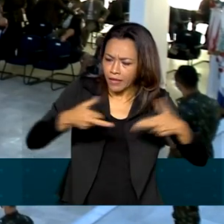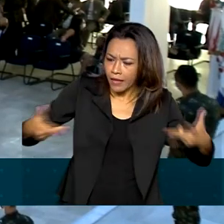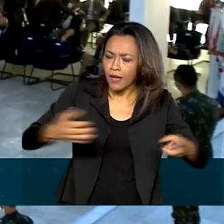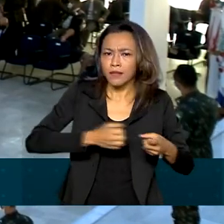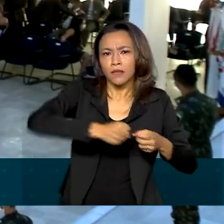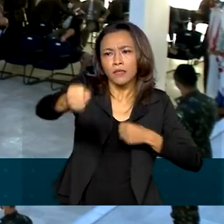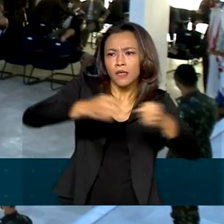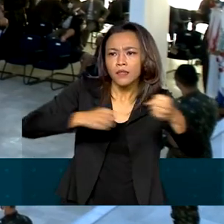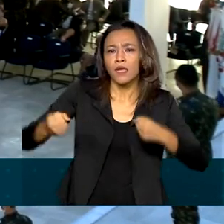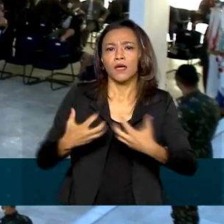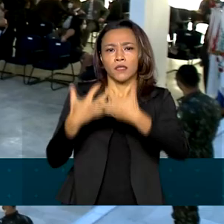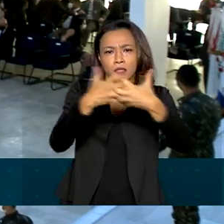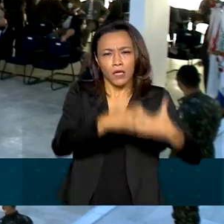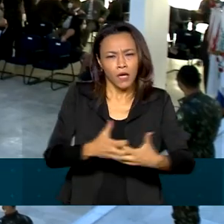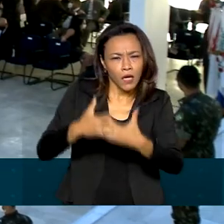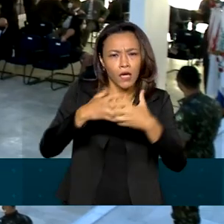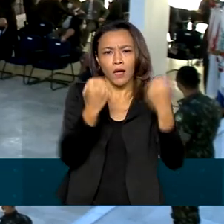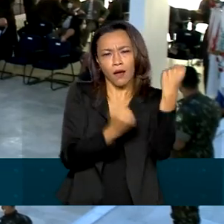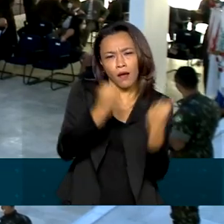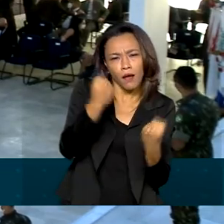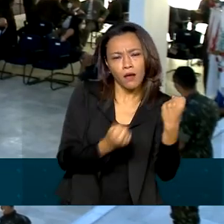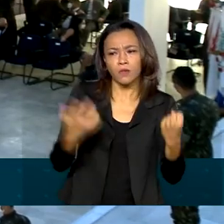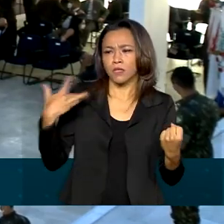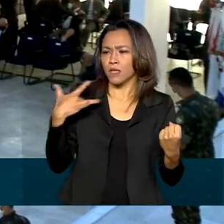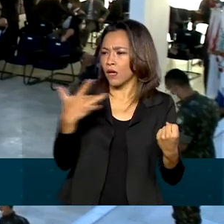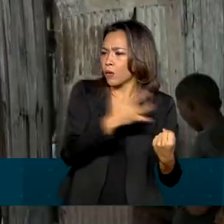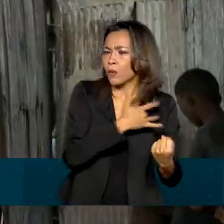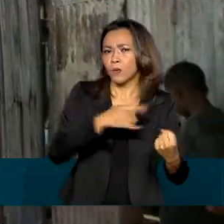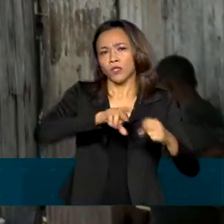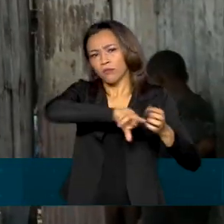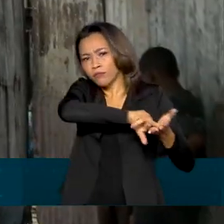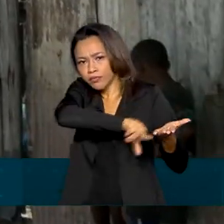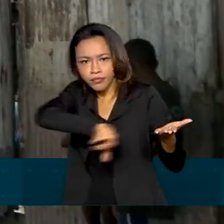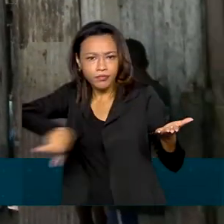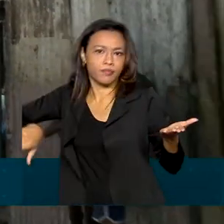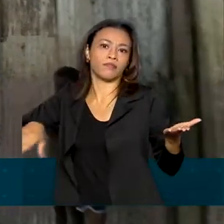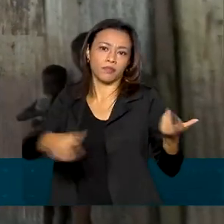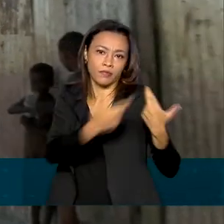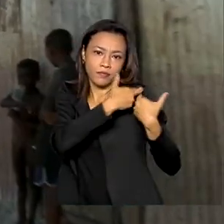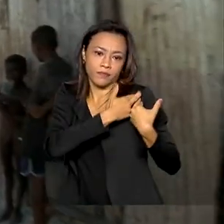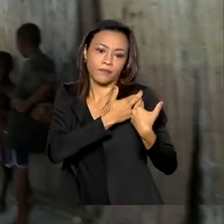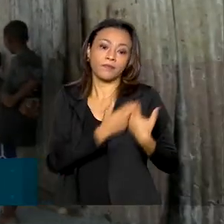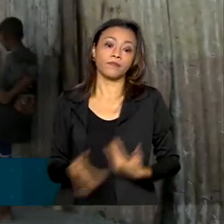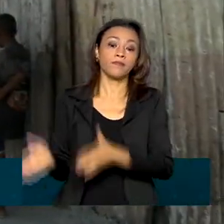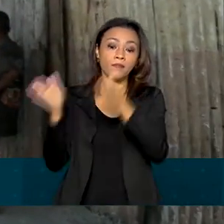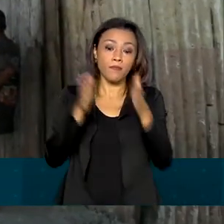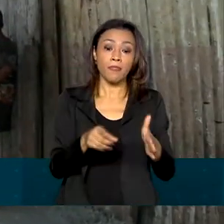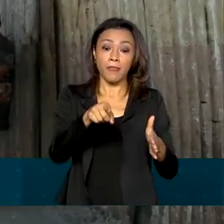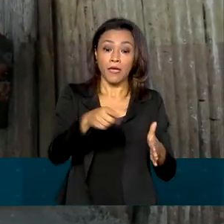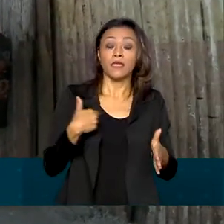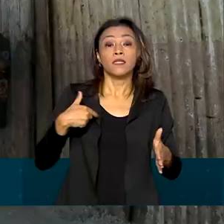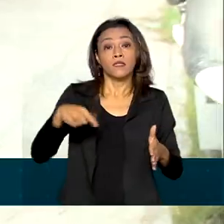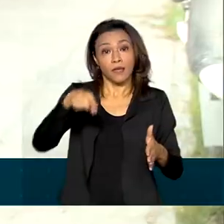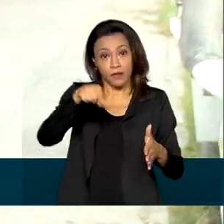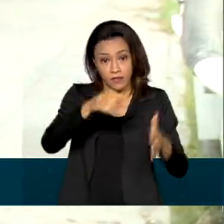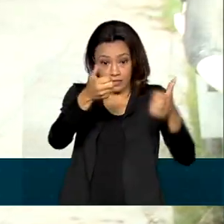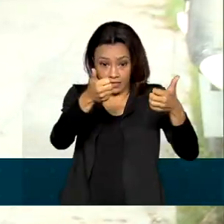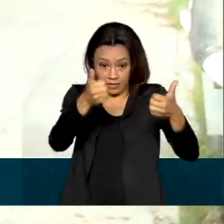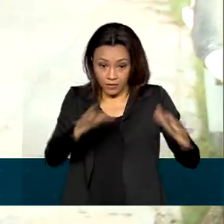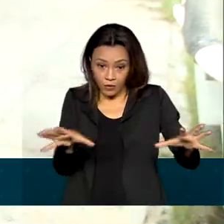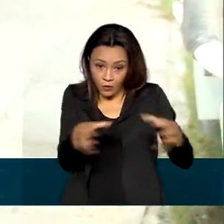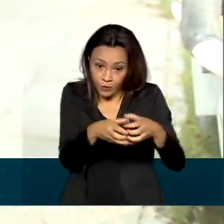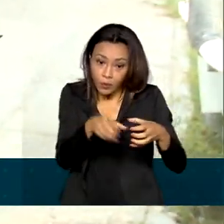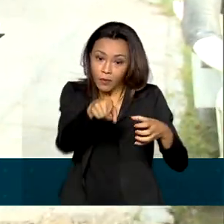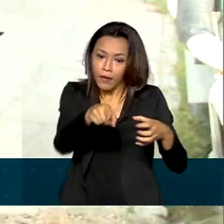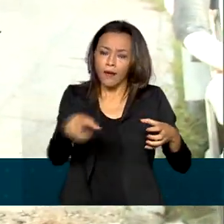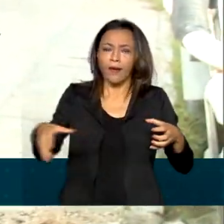transporte, manutenção, saúde e engenharia. Entre as missões realizadas pelo comando do Sudeste, estão a